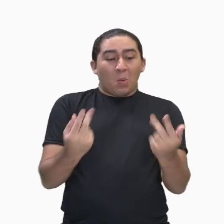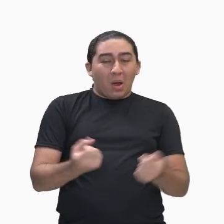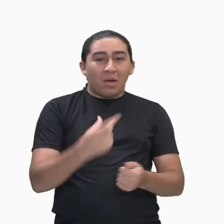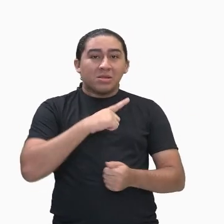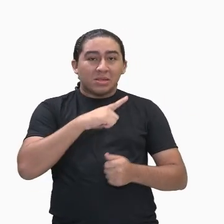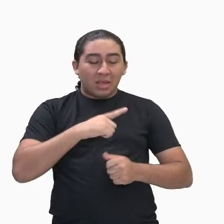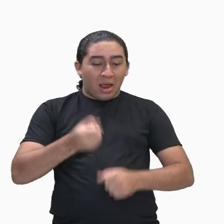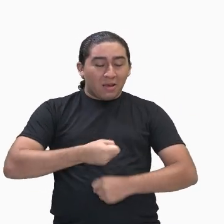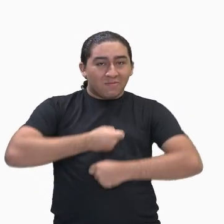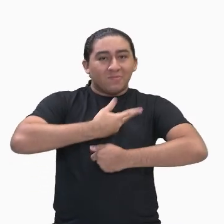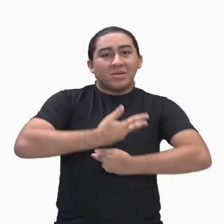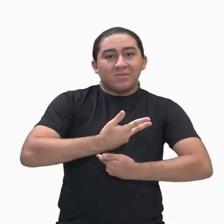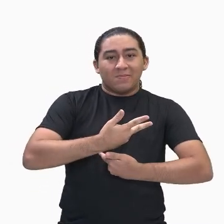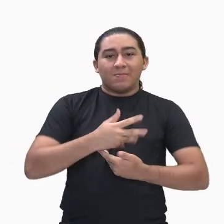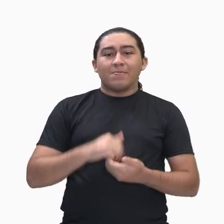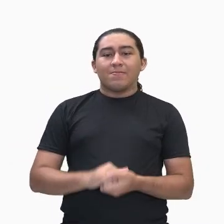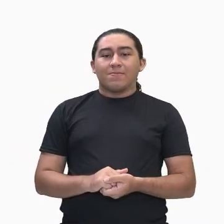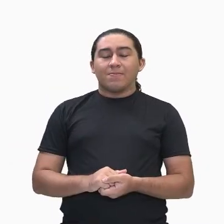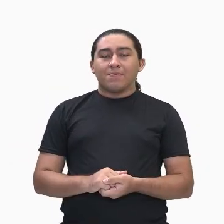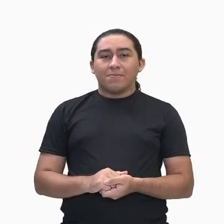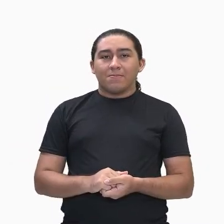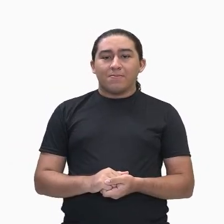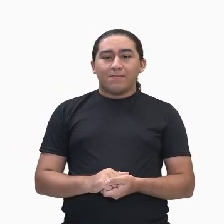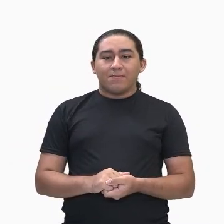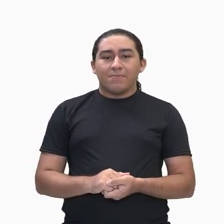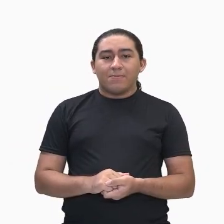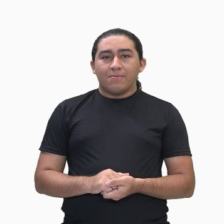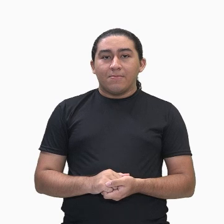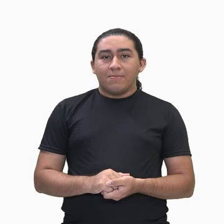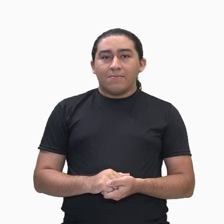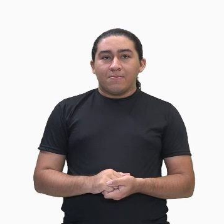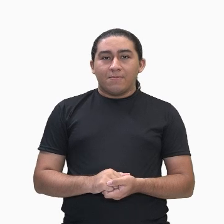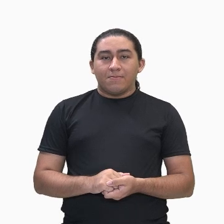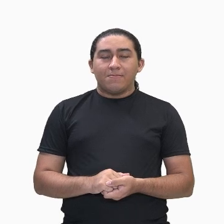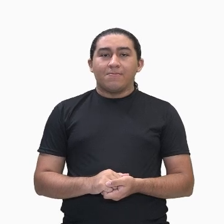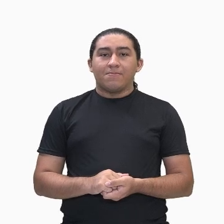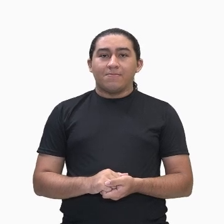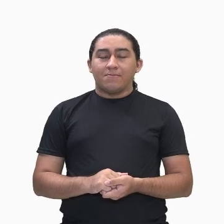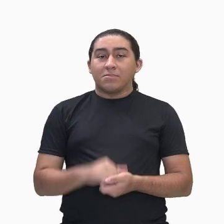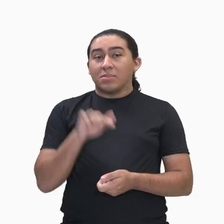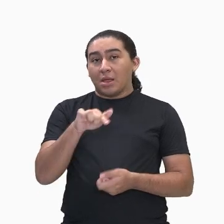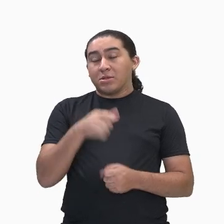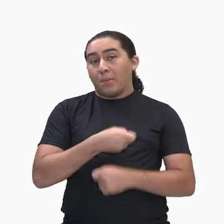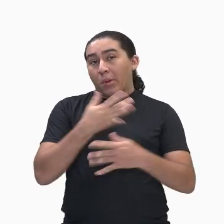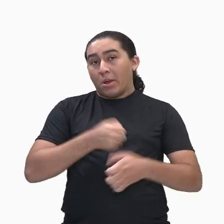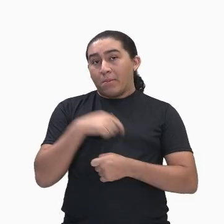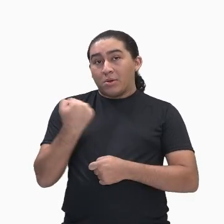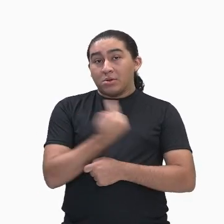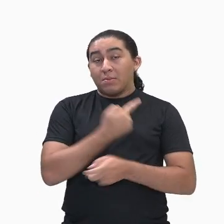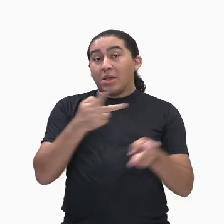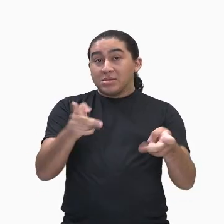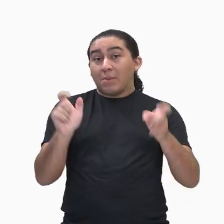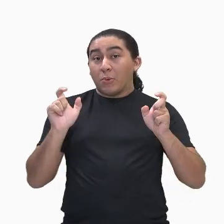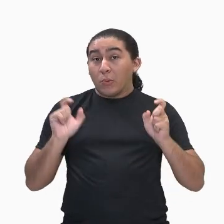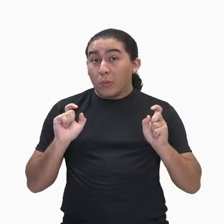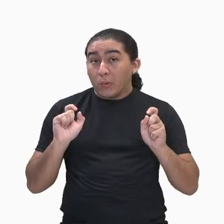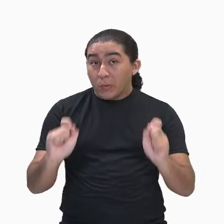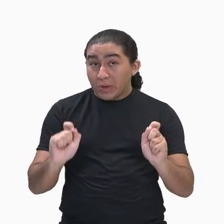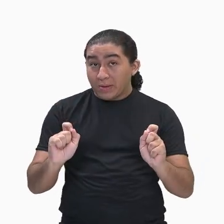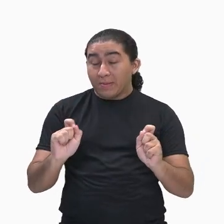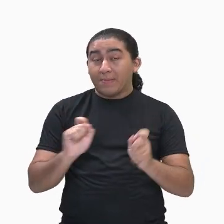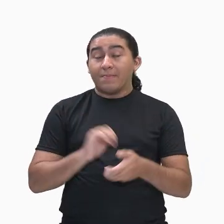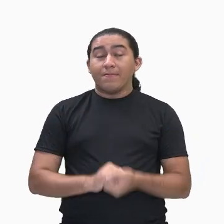natureza. Então, nesse poema, nós percebemos que o sujeito lírico, né? O eu lírico,